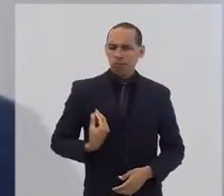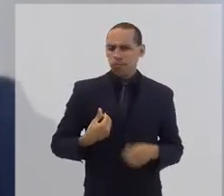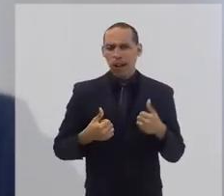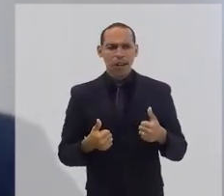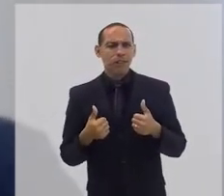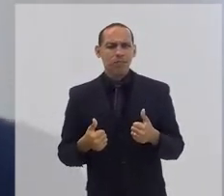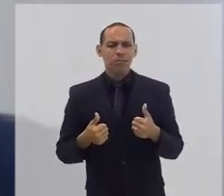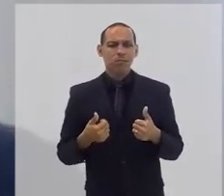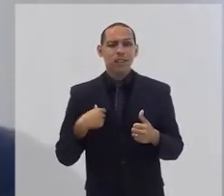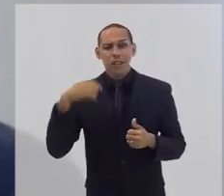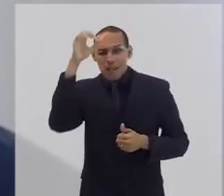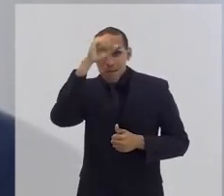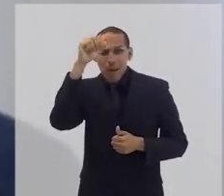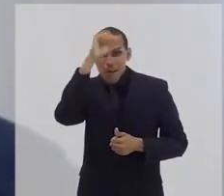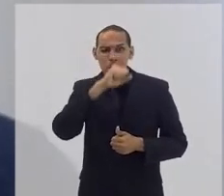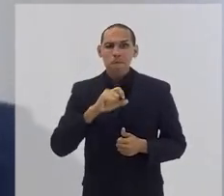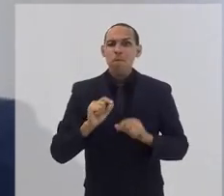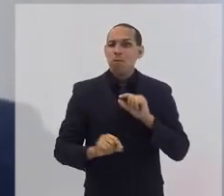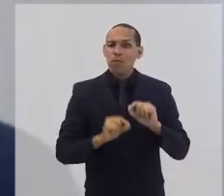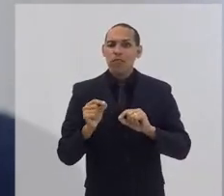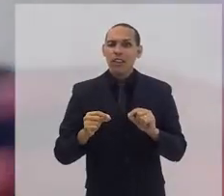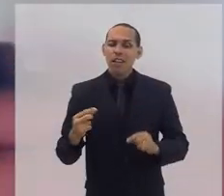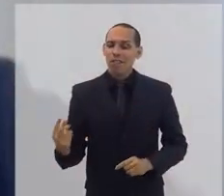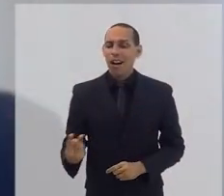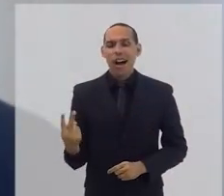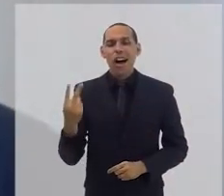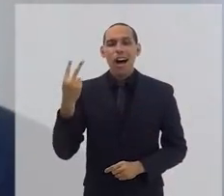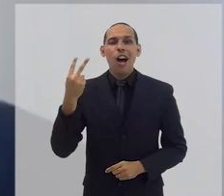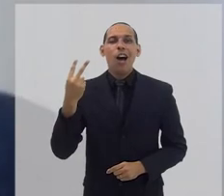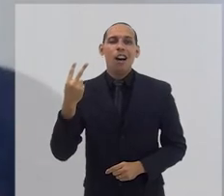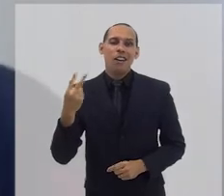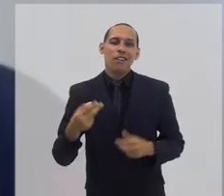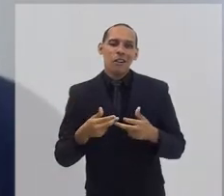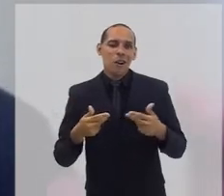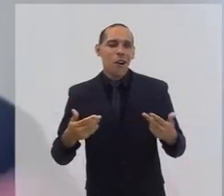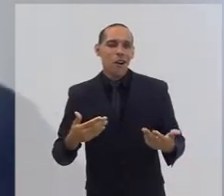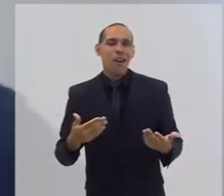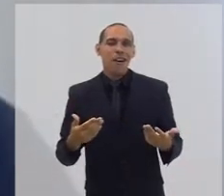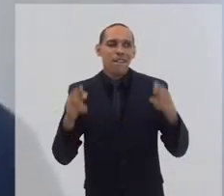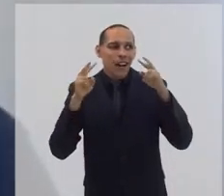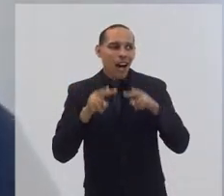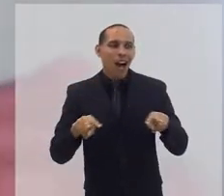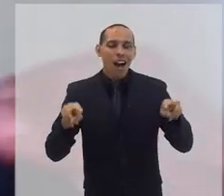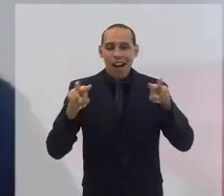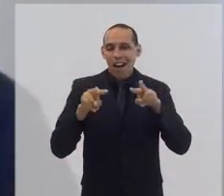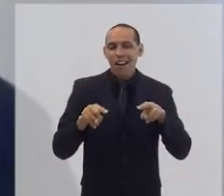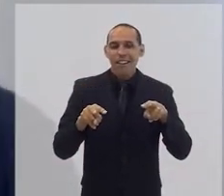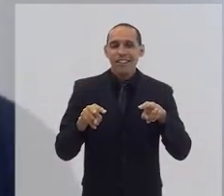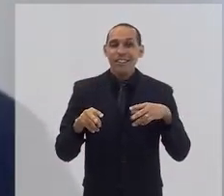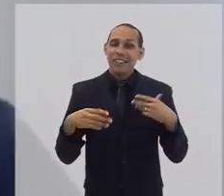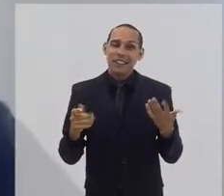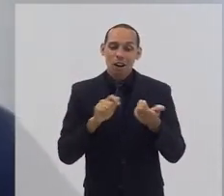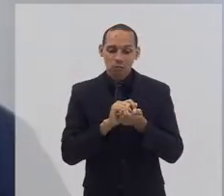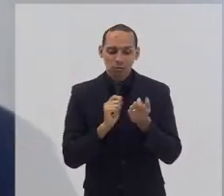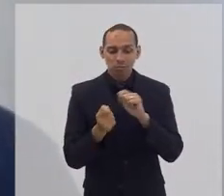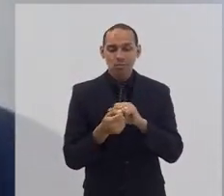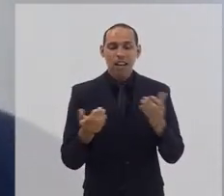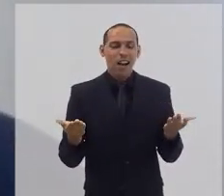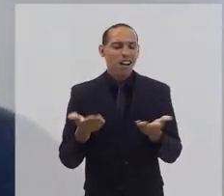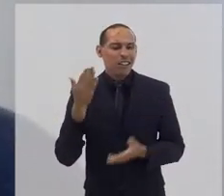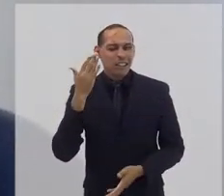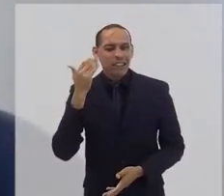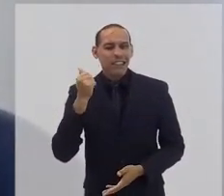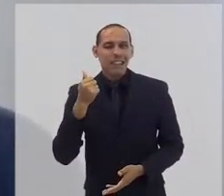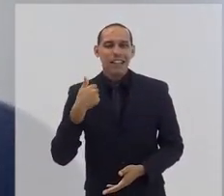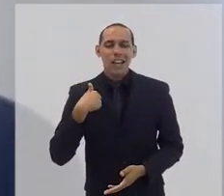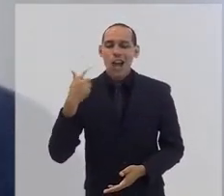a minha visão e essas adaptações meio que já estão incorporadas. Eu já sei o que eu consigo, que eu não consigo e